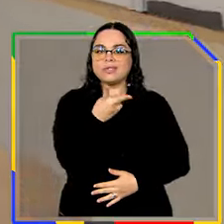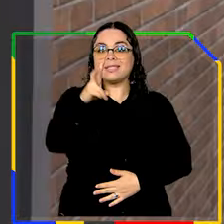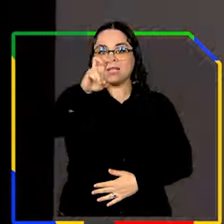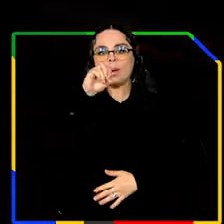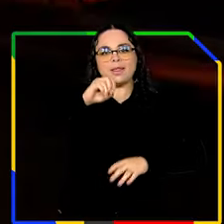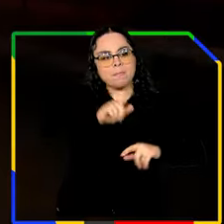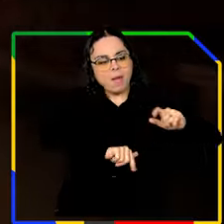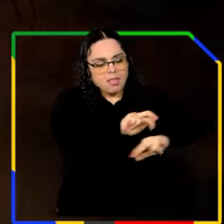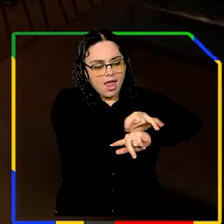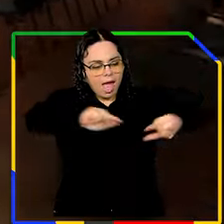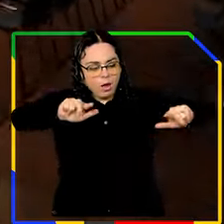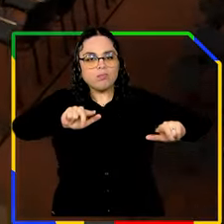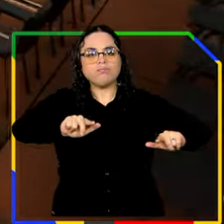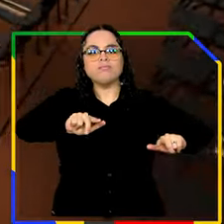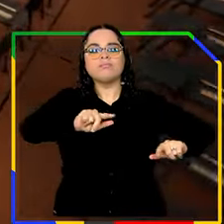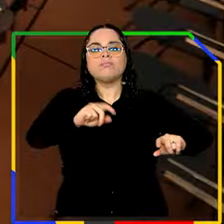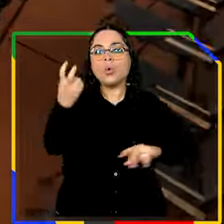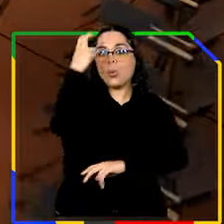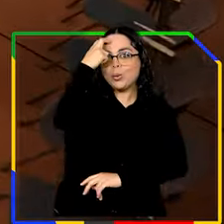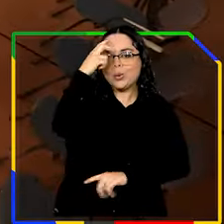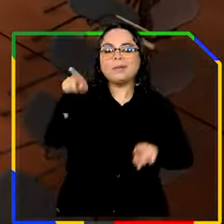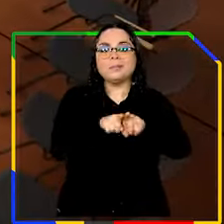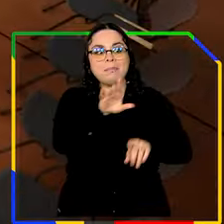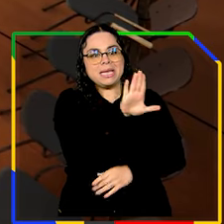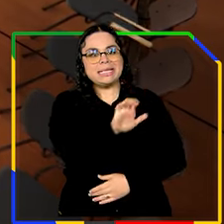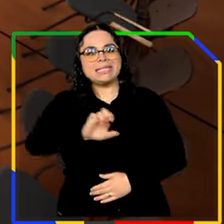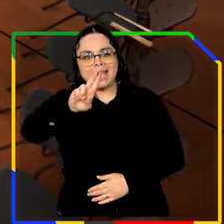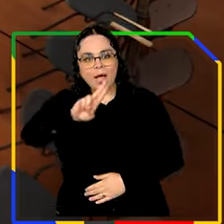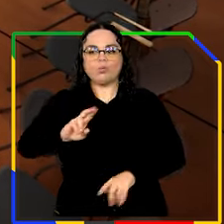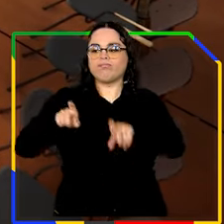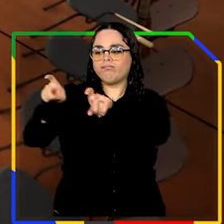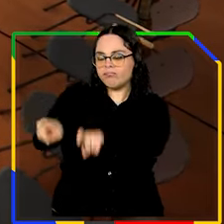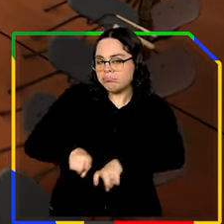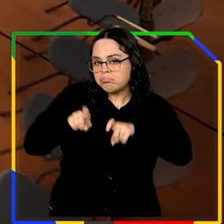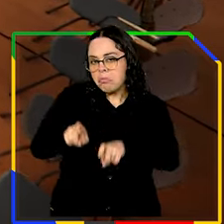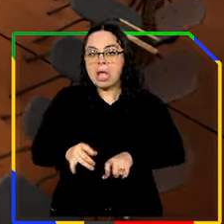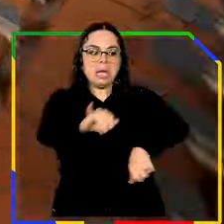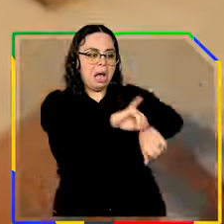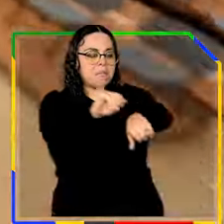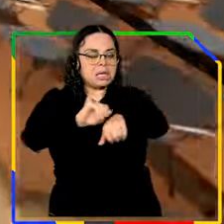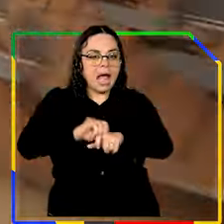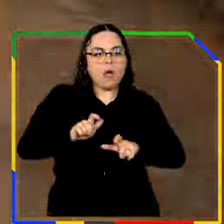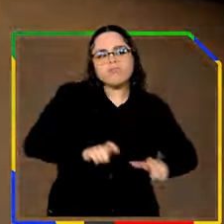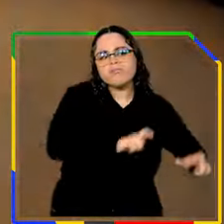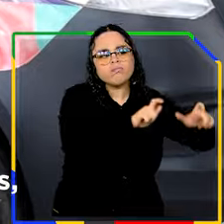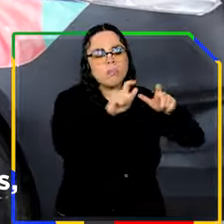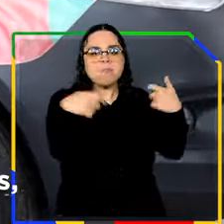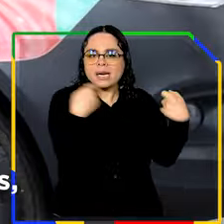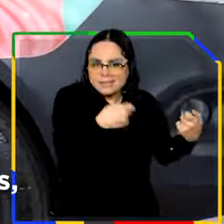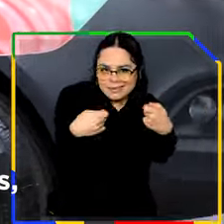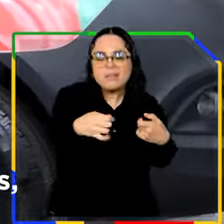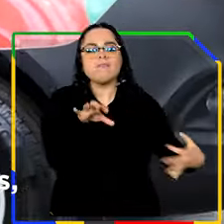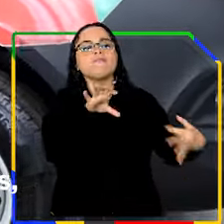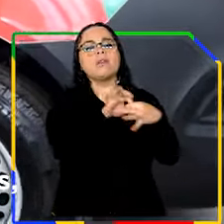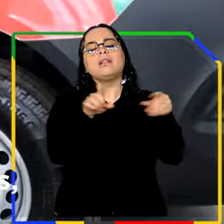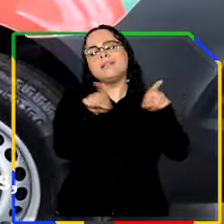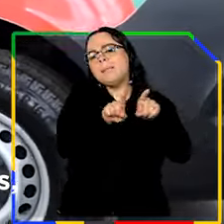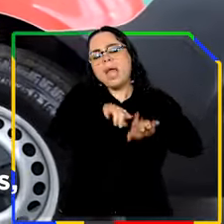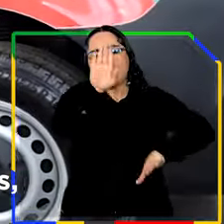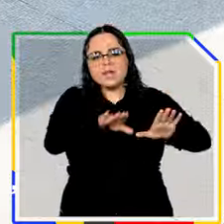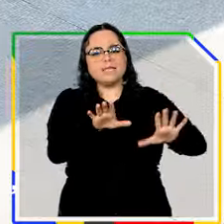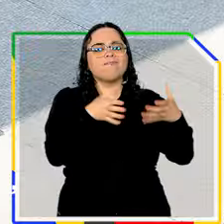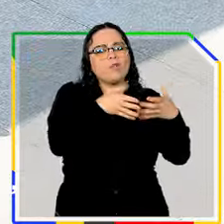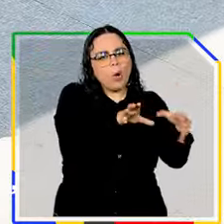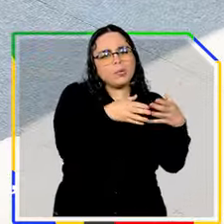equipamentos culturais, os céus da cultura, no interior e nas capitais, nas comunidades que mais precisam. E para aquelas comunidades